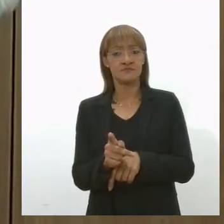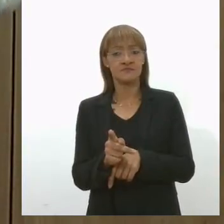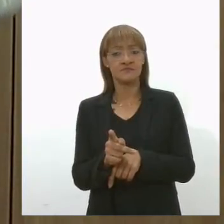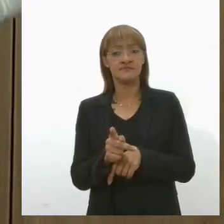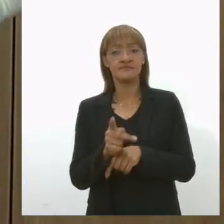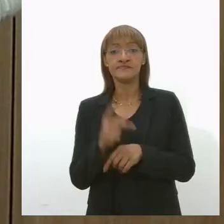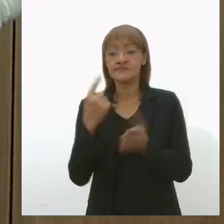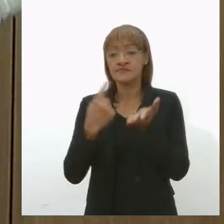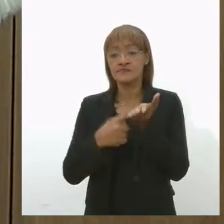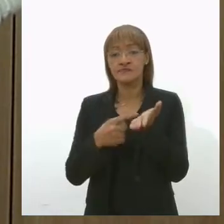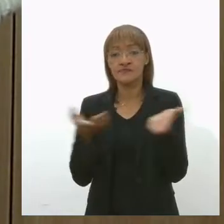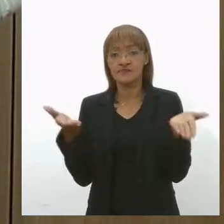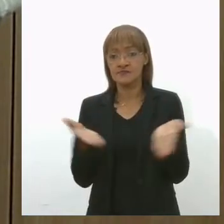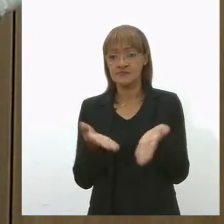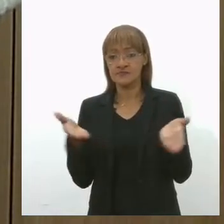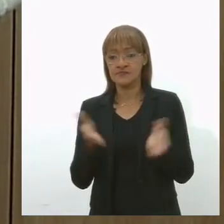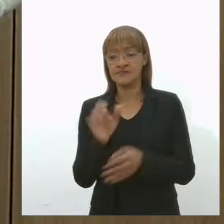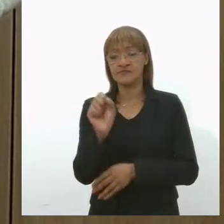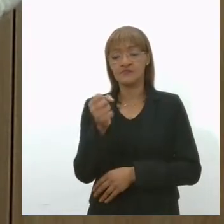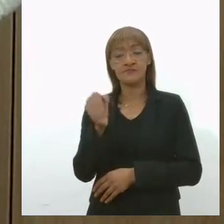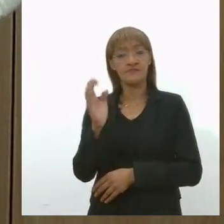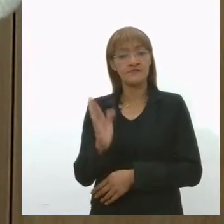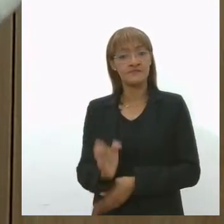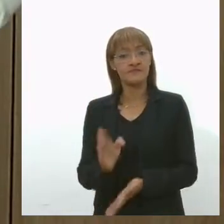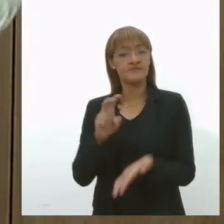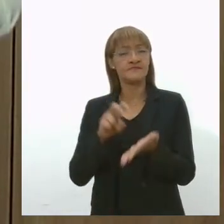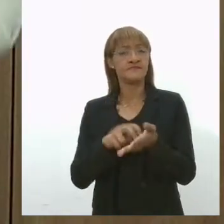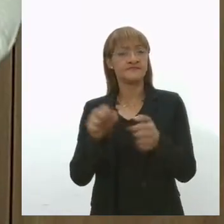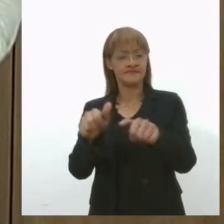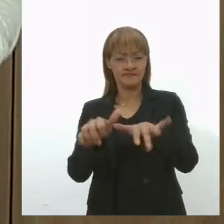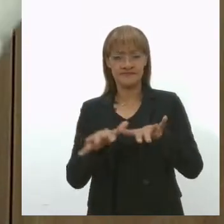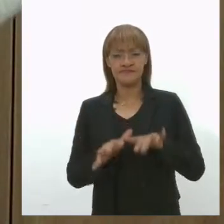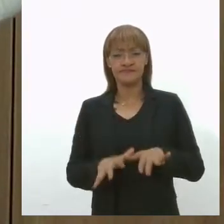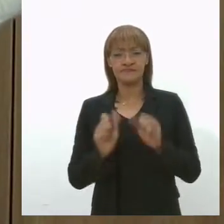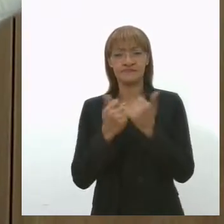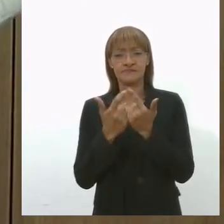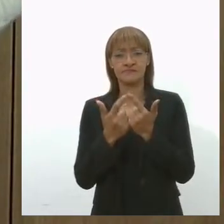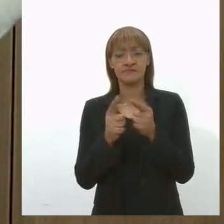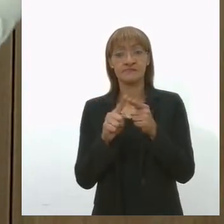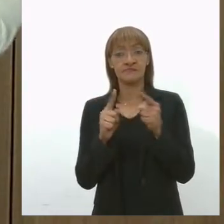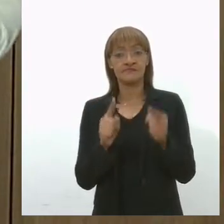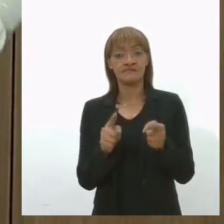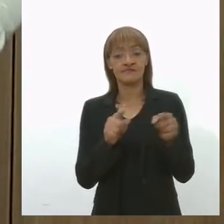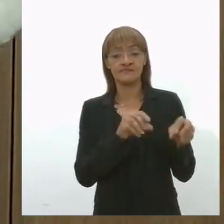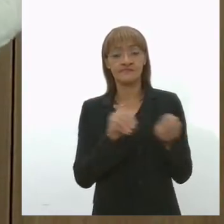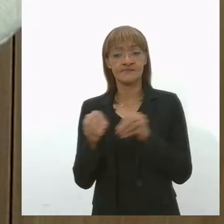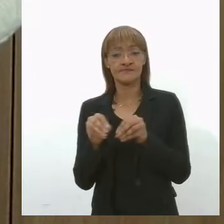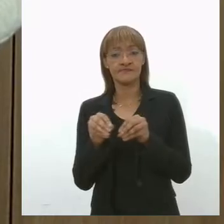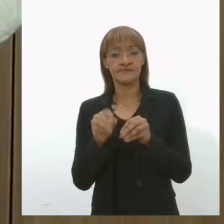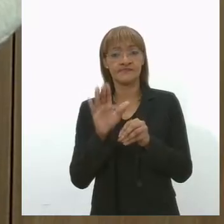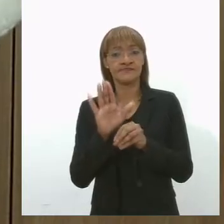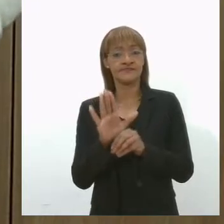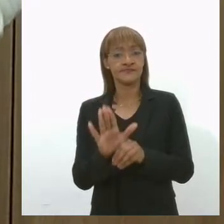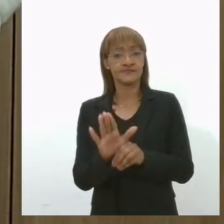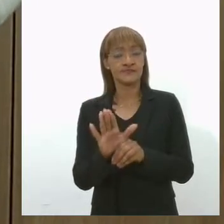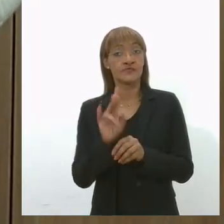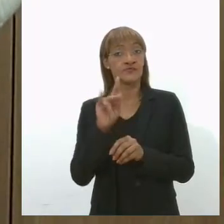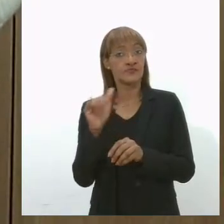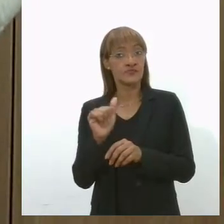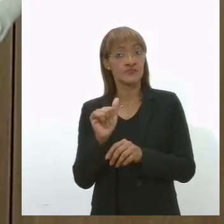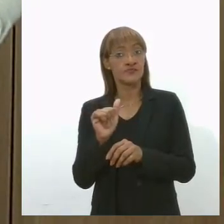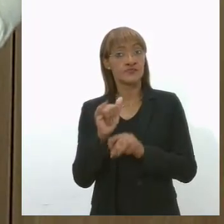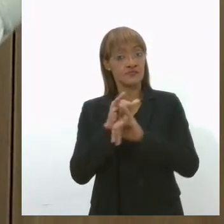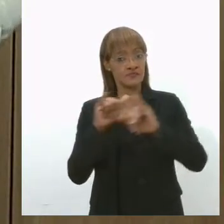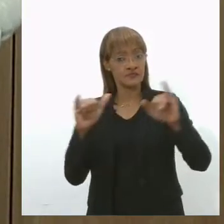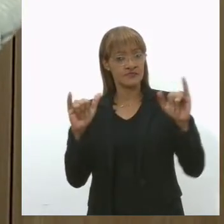para acontecer hoje, às 8h30 da manhã, no plenário da Lese, foi adiada. A nova data ainda será definida. Fique atento à